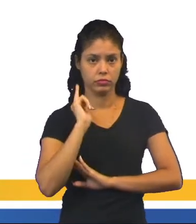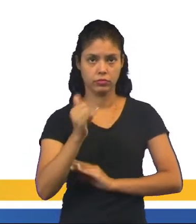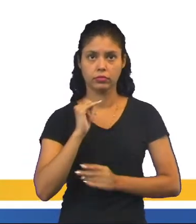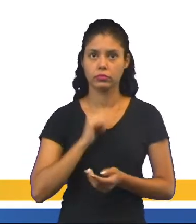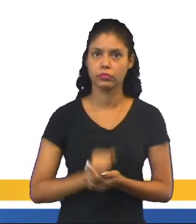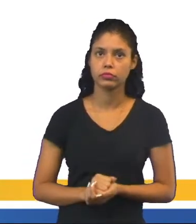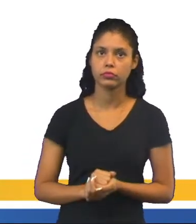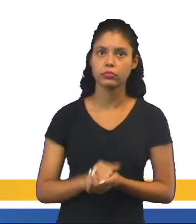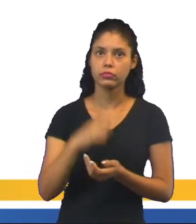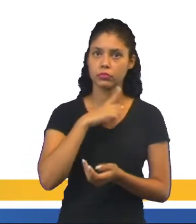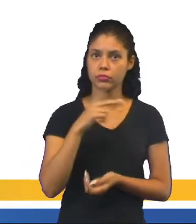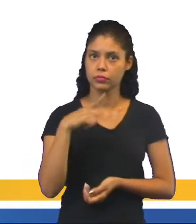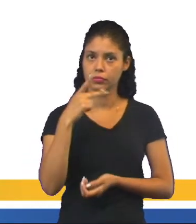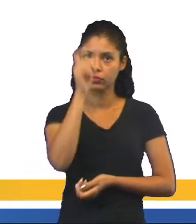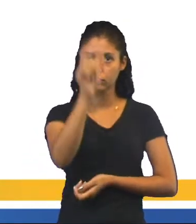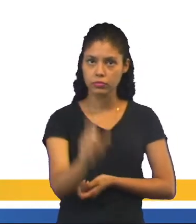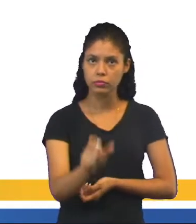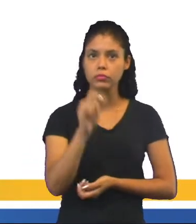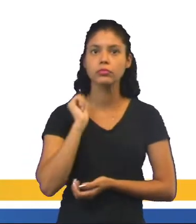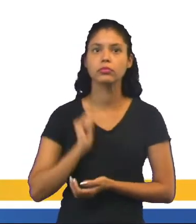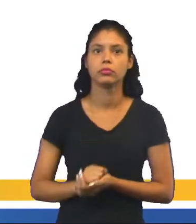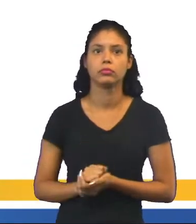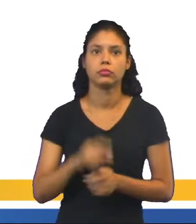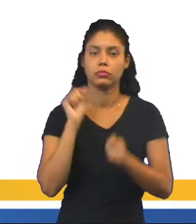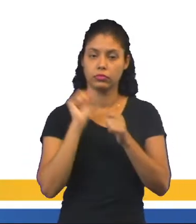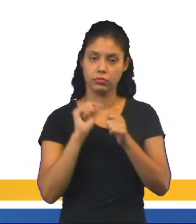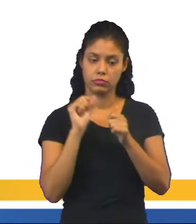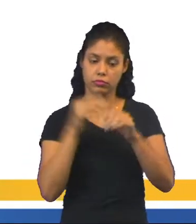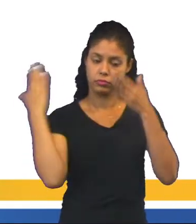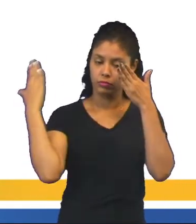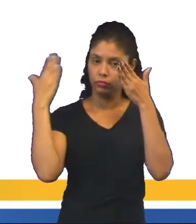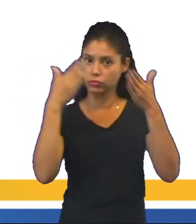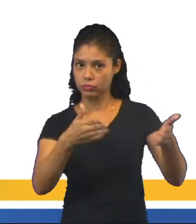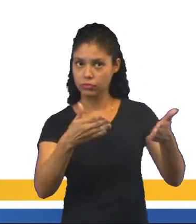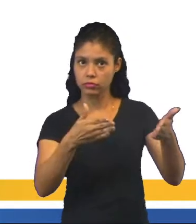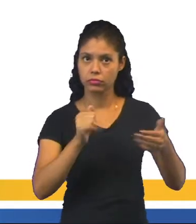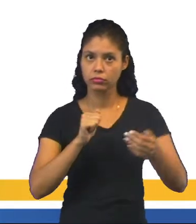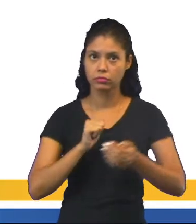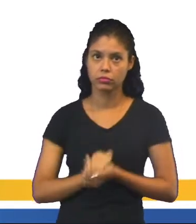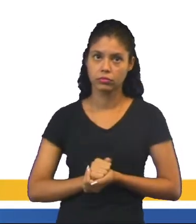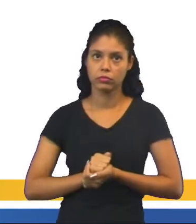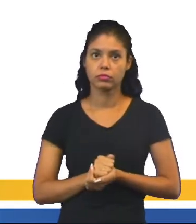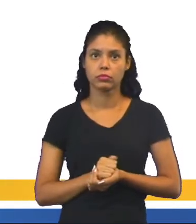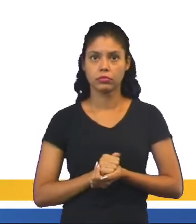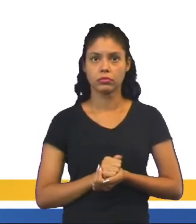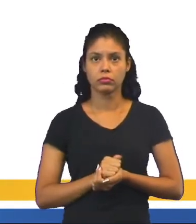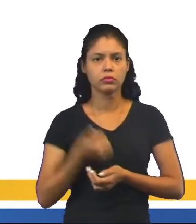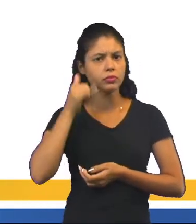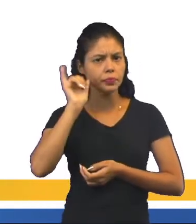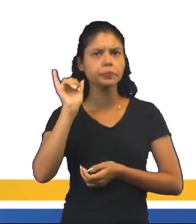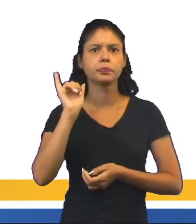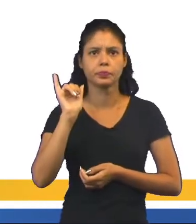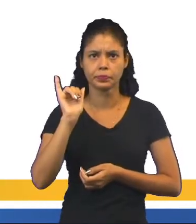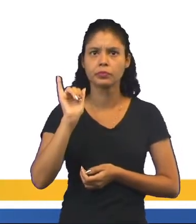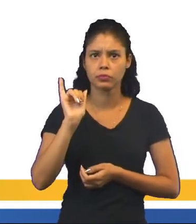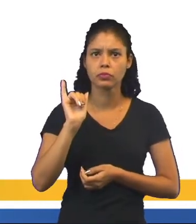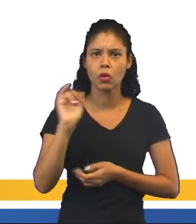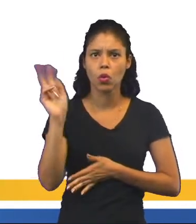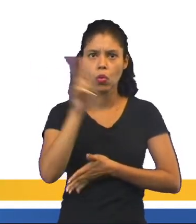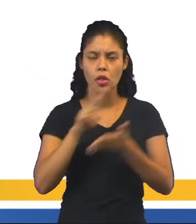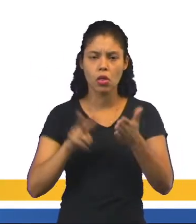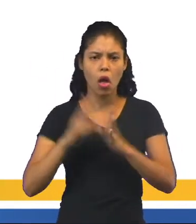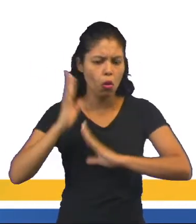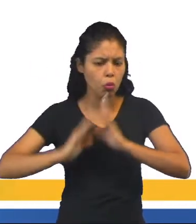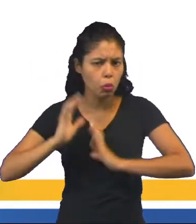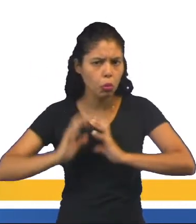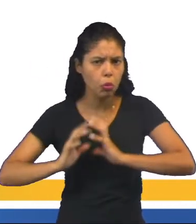narrado e atribuir as falas das personagens de forma objetiva, evitando que o leitor